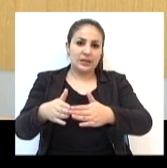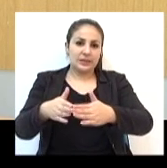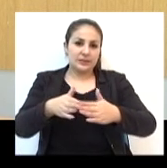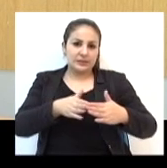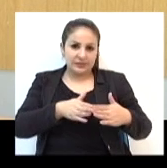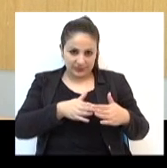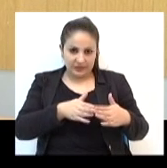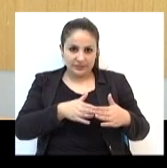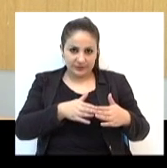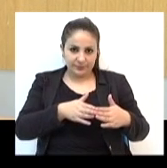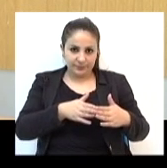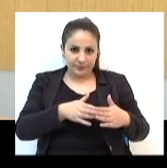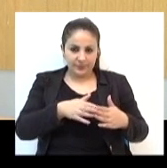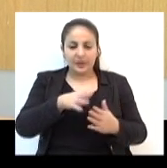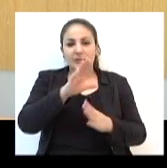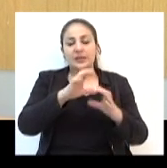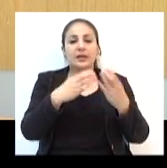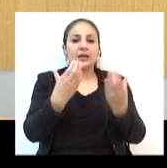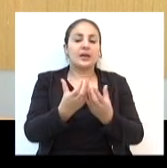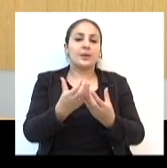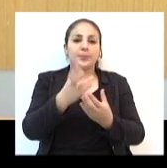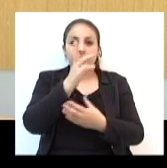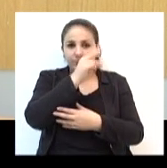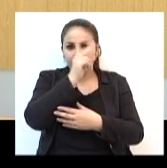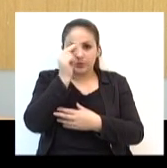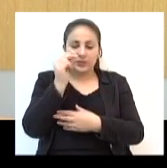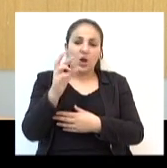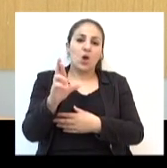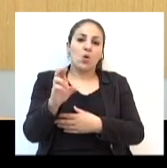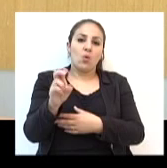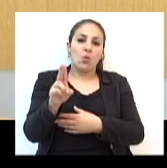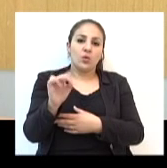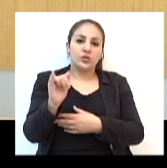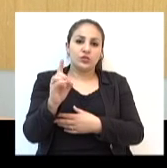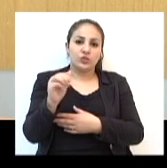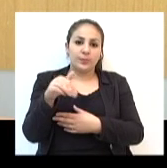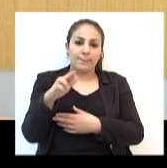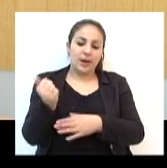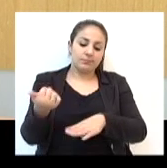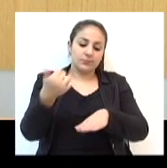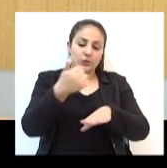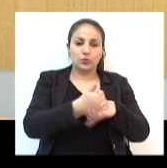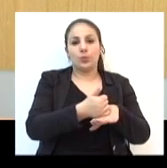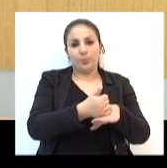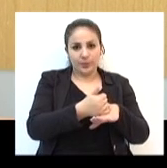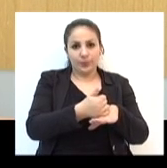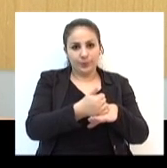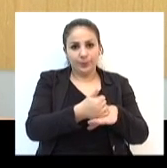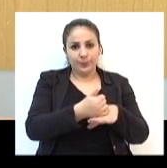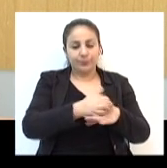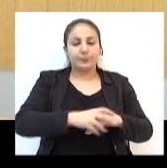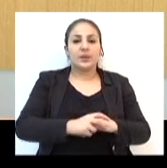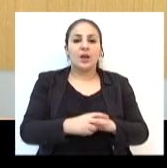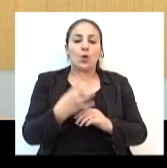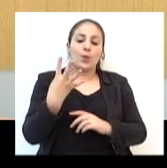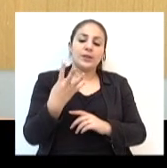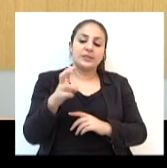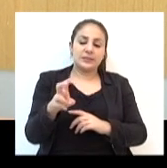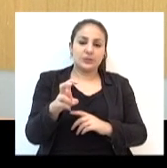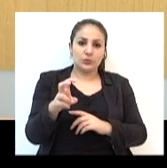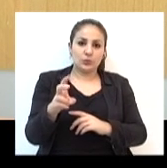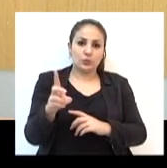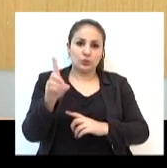Câmara Municipal. Foi então a vez de Rudimar dos Santos assumir a cadeira do PCdoB. Durante 45